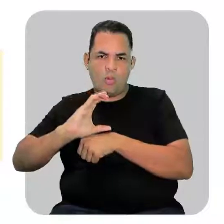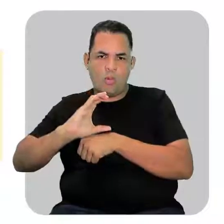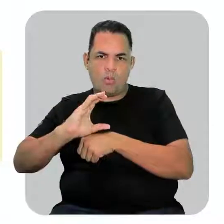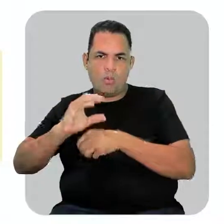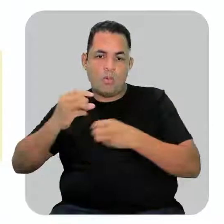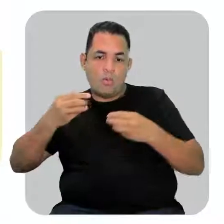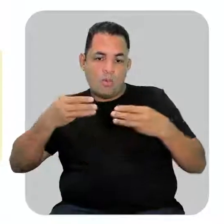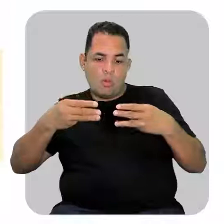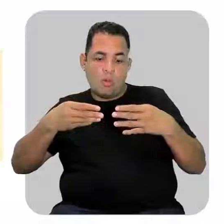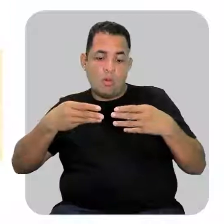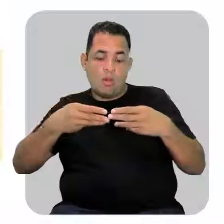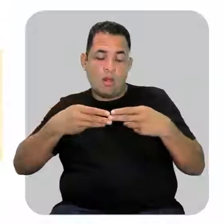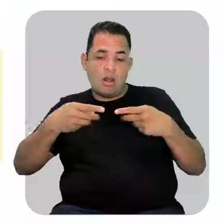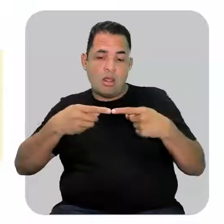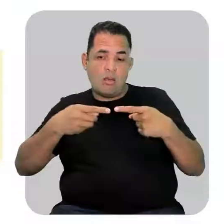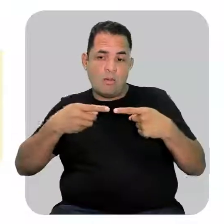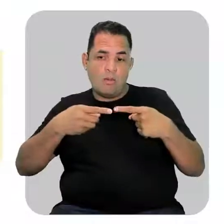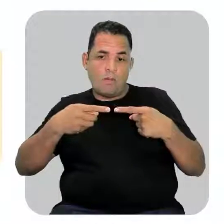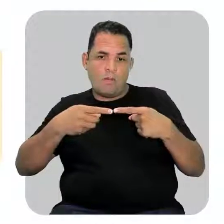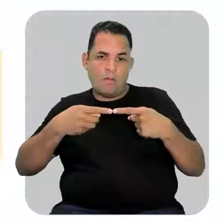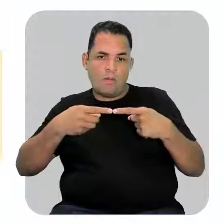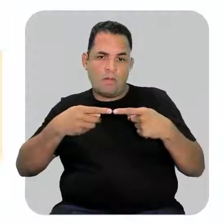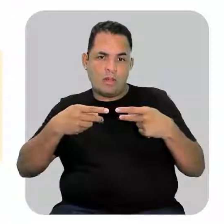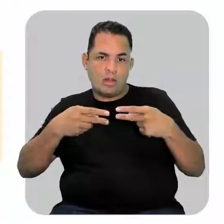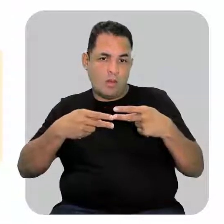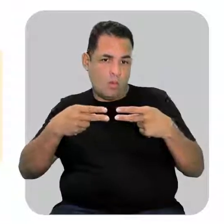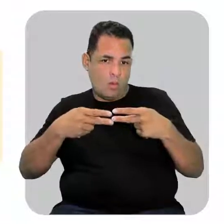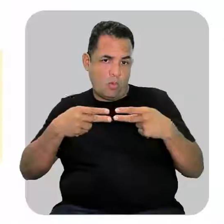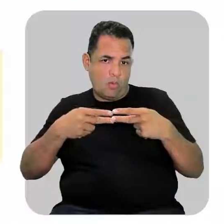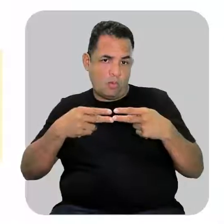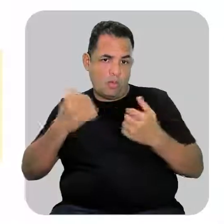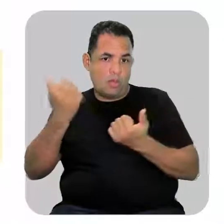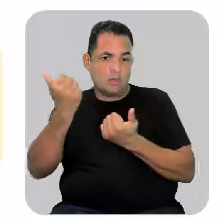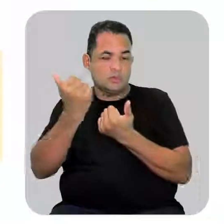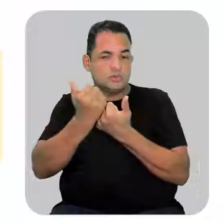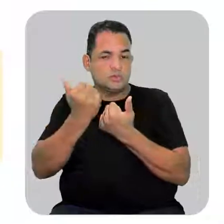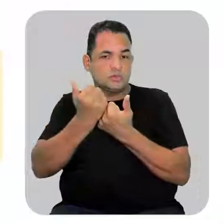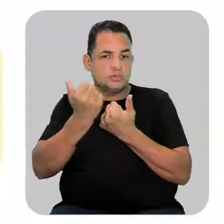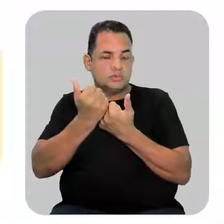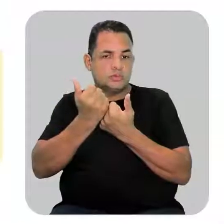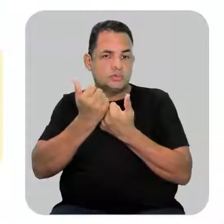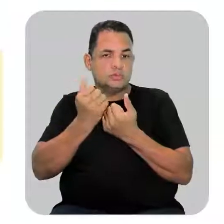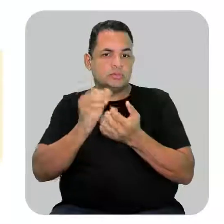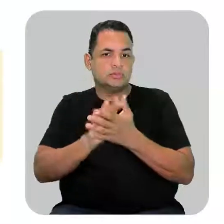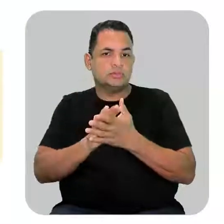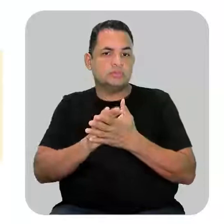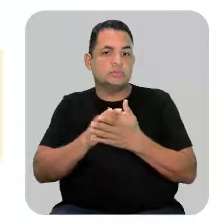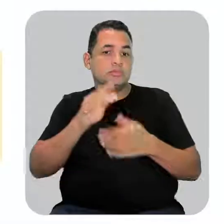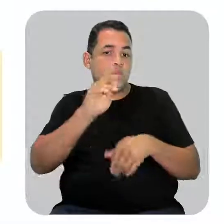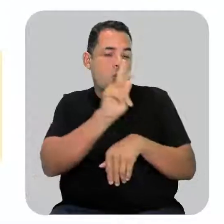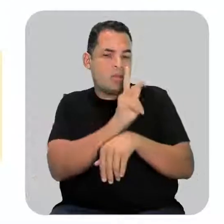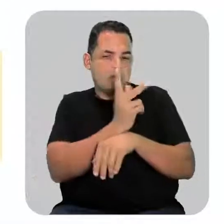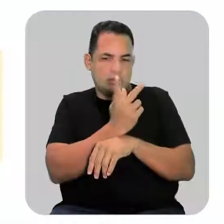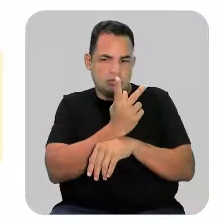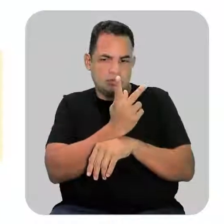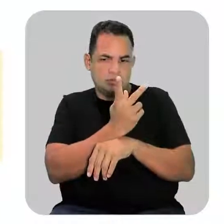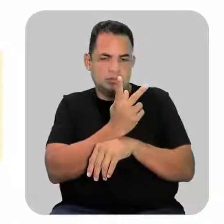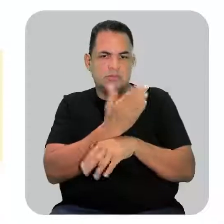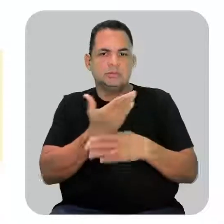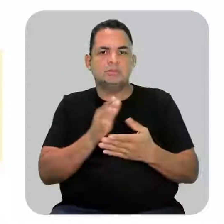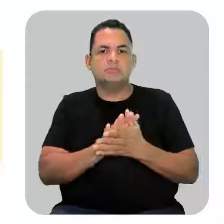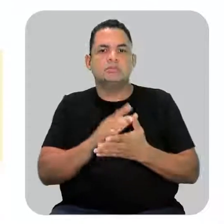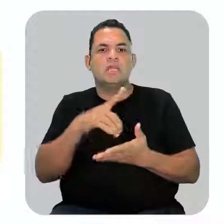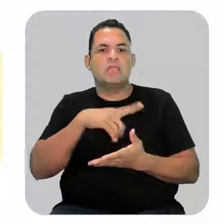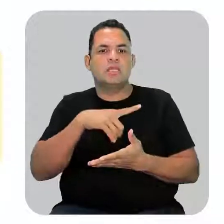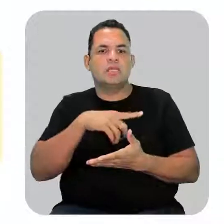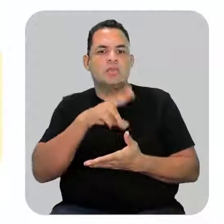ligam a um desses carbonos da cadeia, substituindo um dos seus hidrogênios. Por isso que